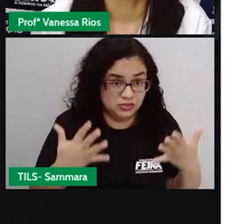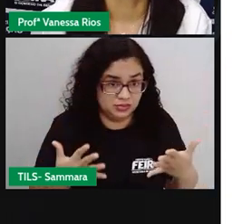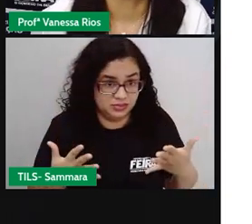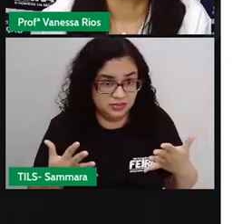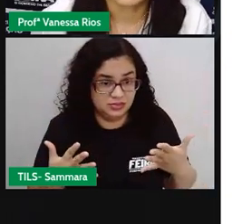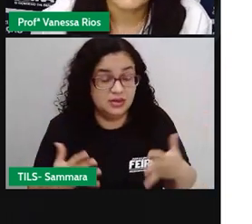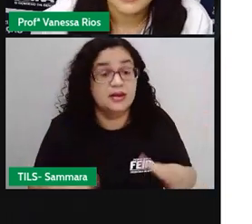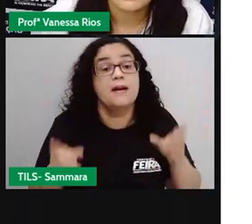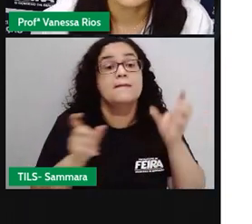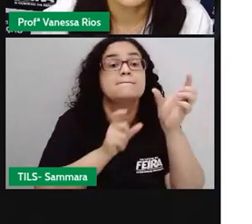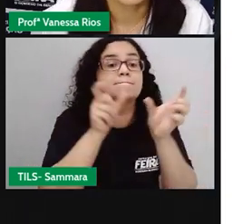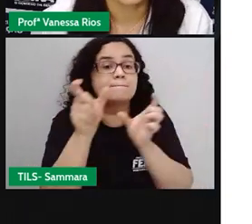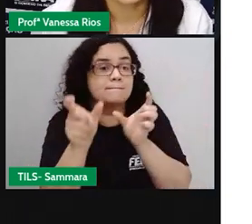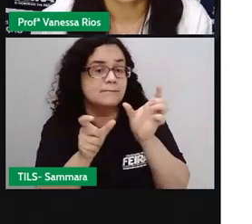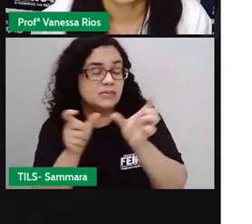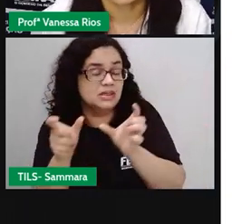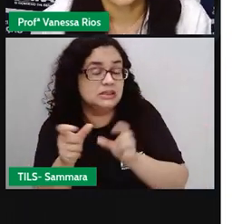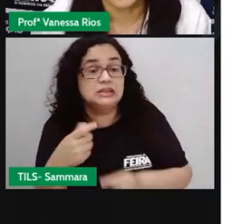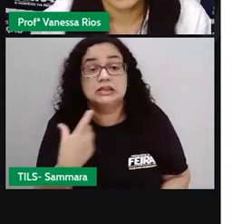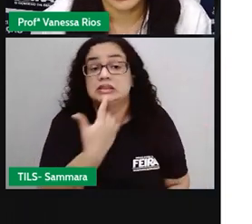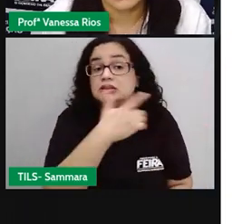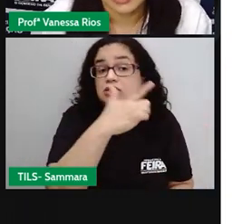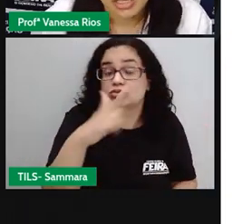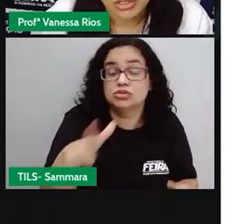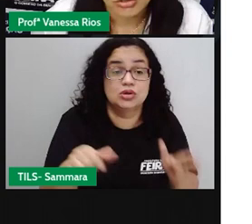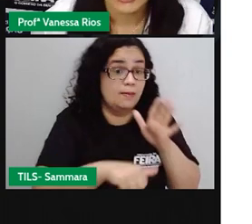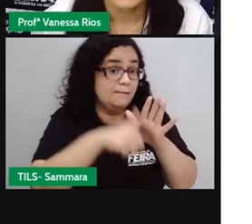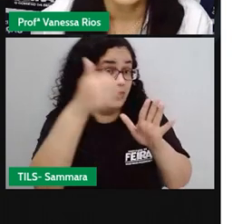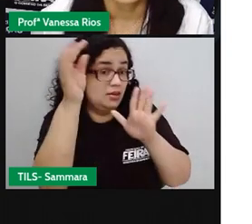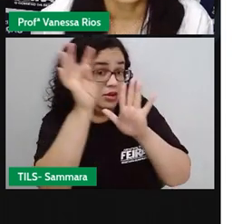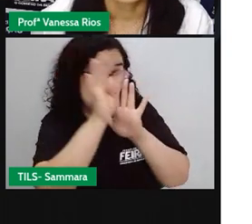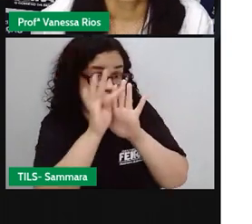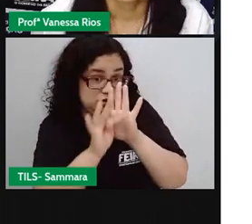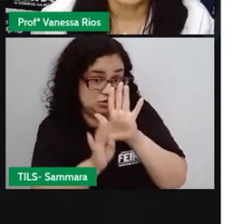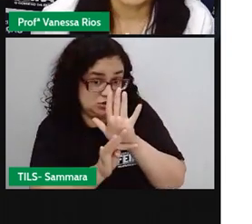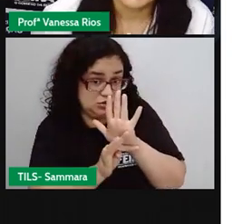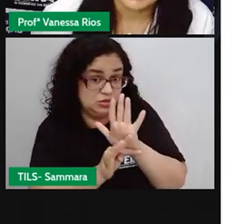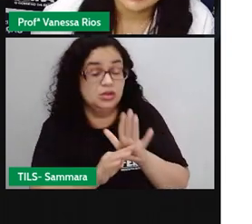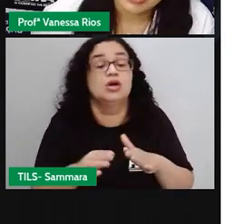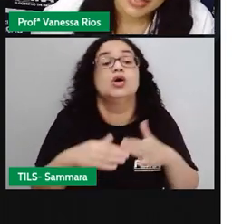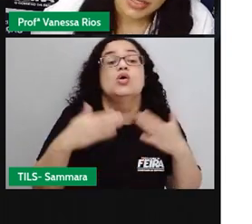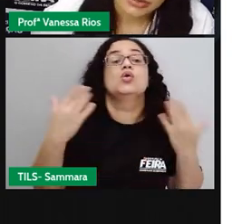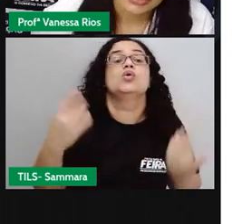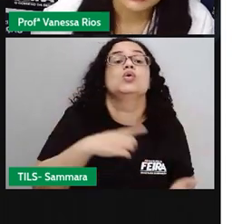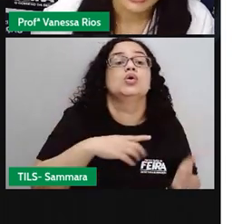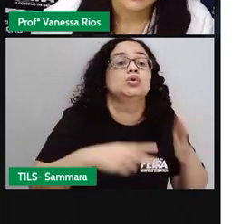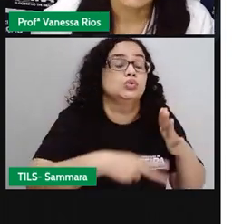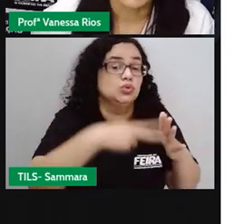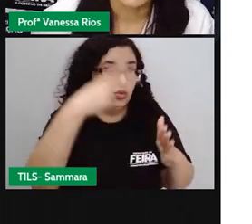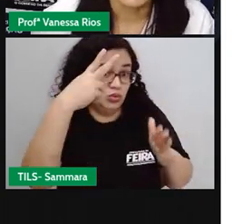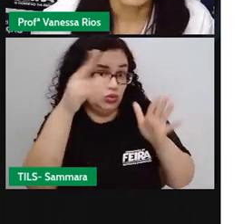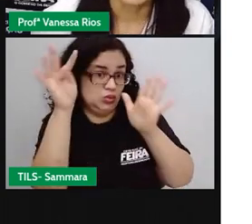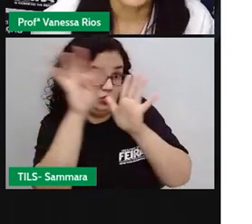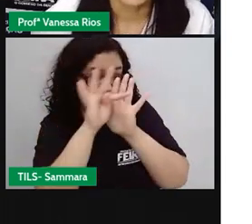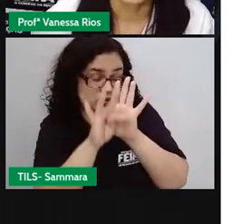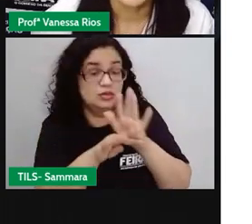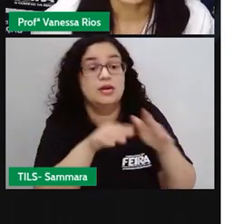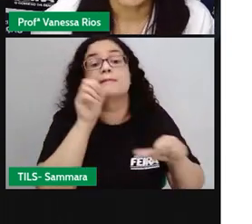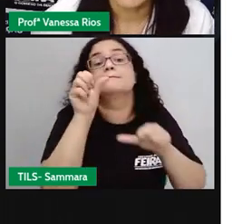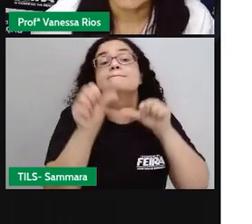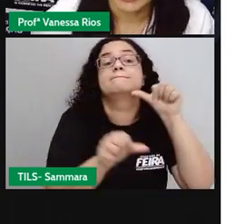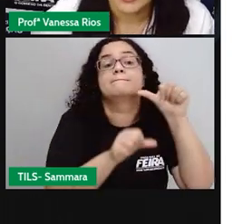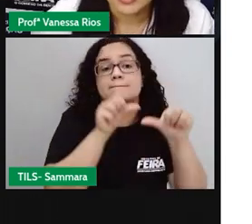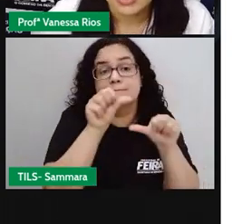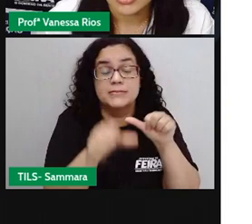às palavras que não apareceram no primeiro texto e que, quando aparecem no segundo texto, né? Muda